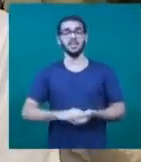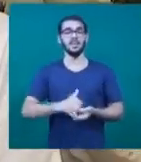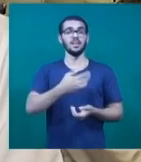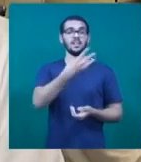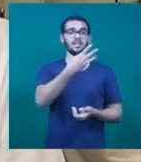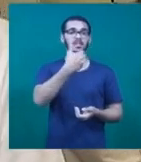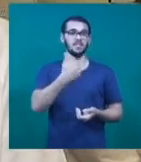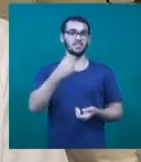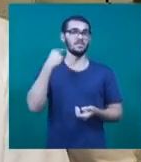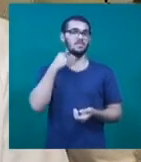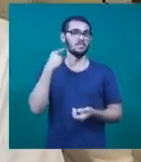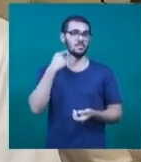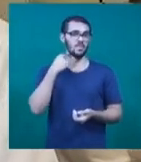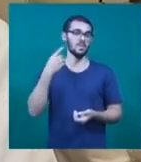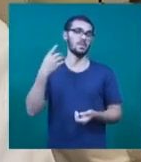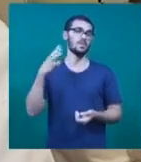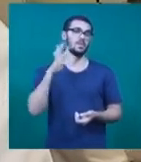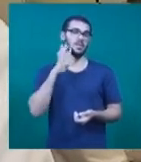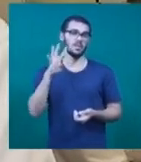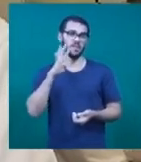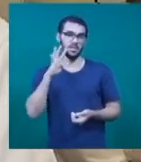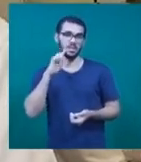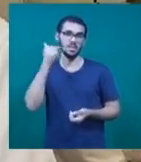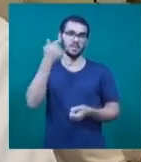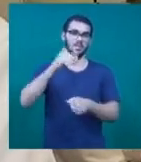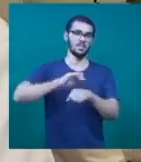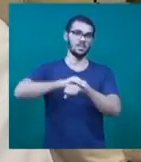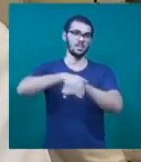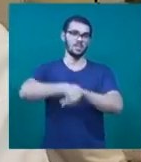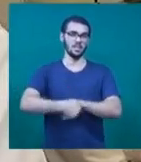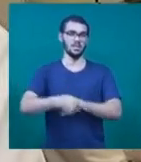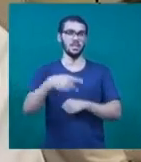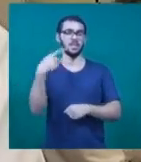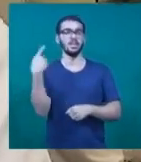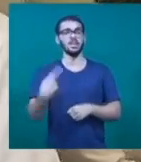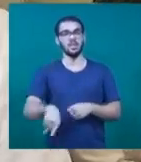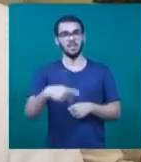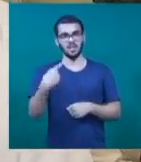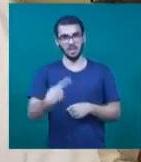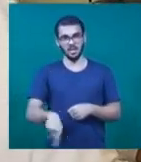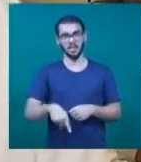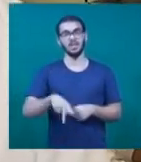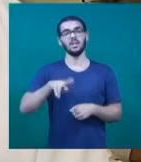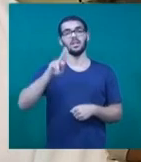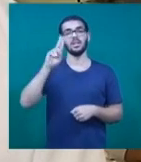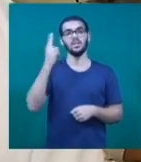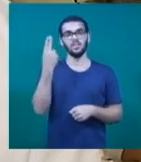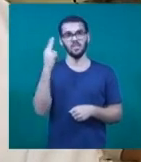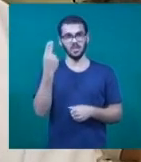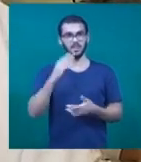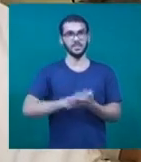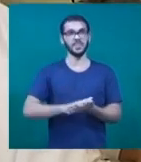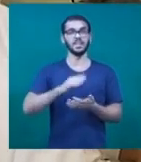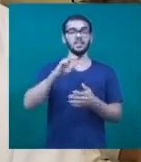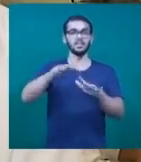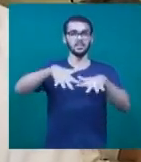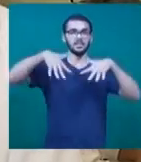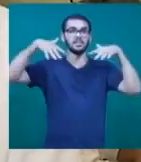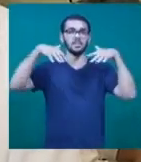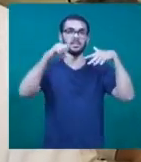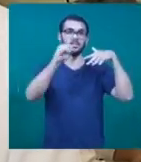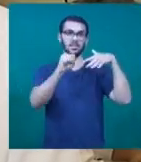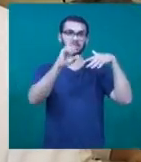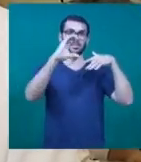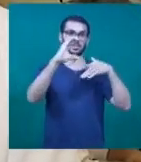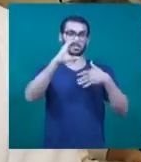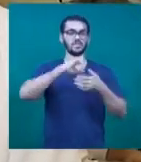31 de maio, que é uma quarta-feira, às 19 horas, aqui no Campus Humo Arama, no Amfiteatro 8C, uma palestra